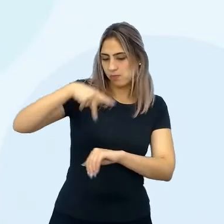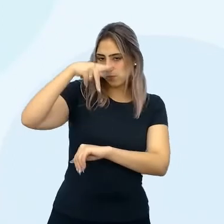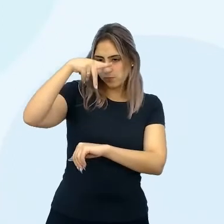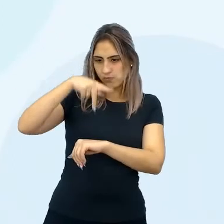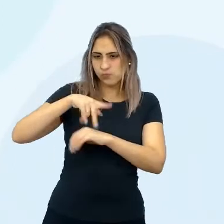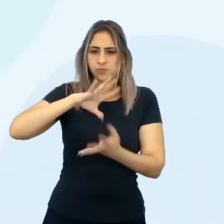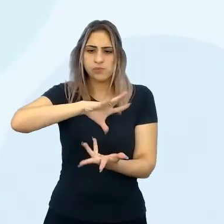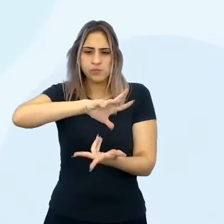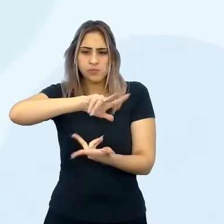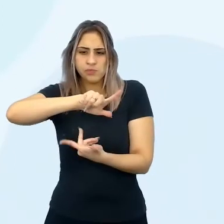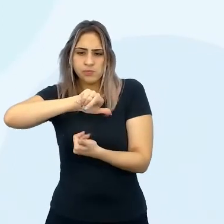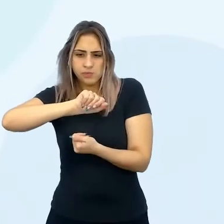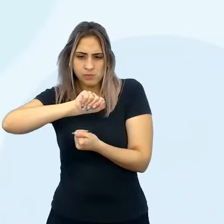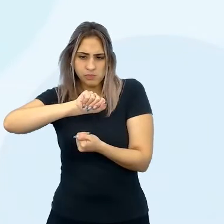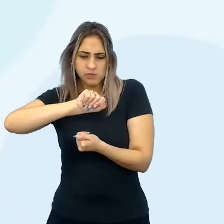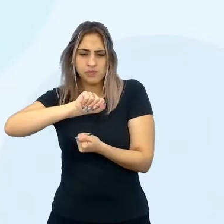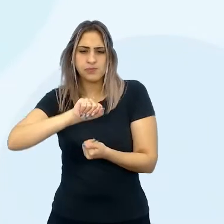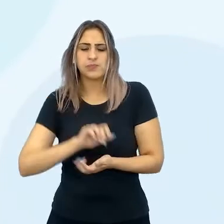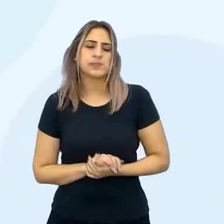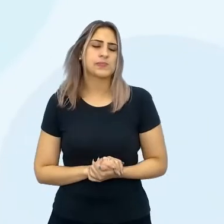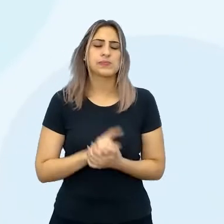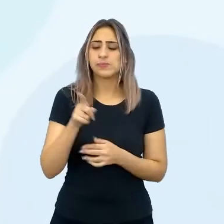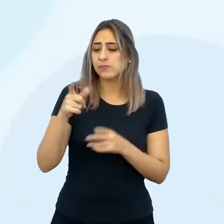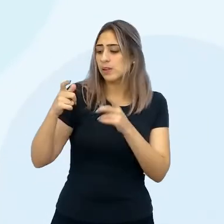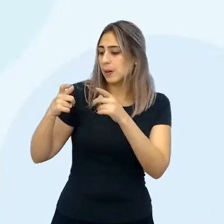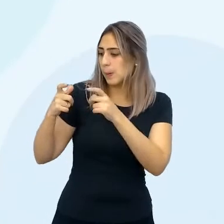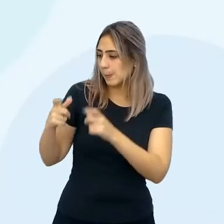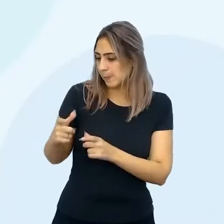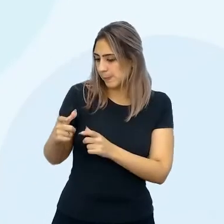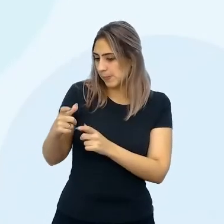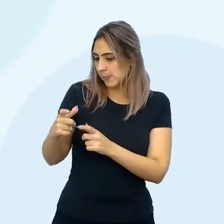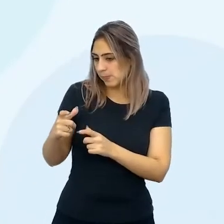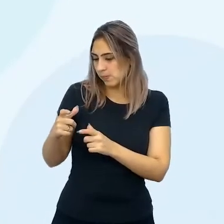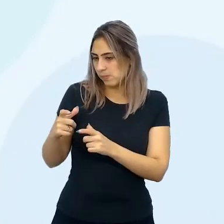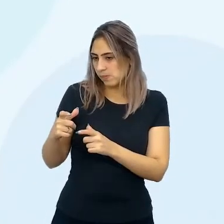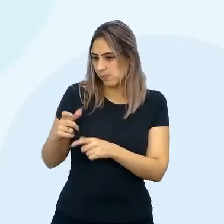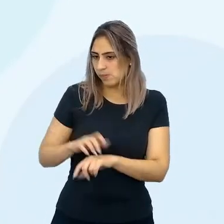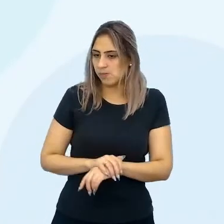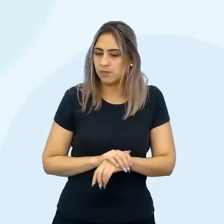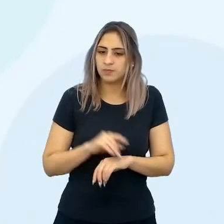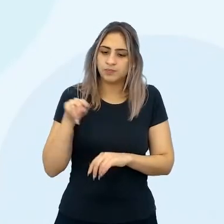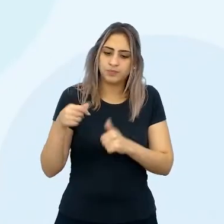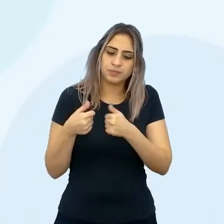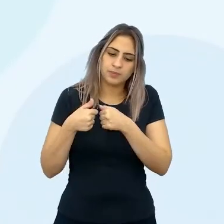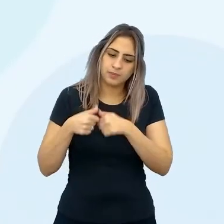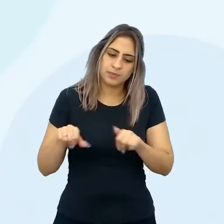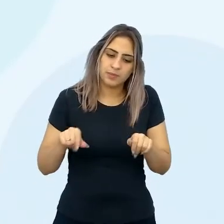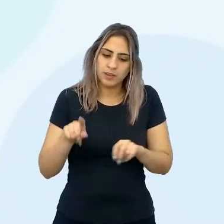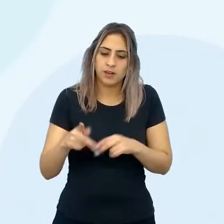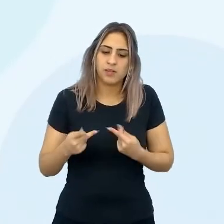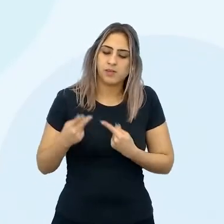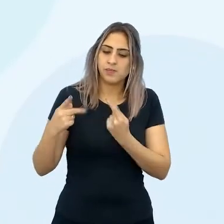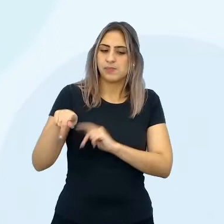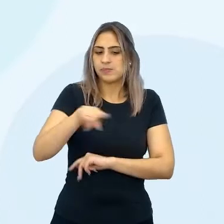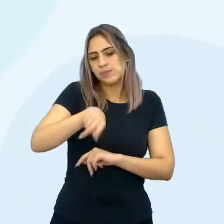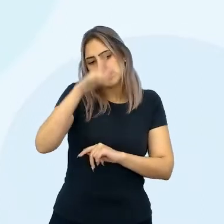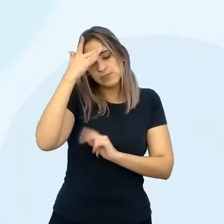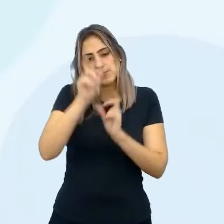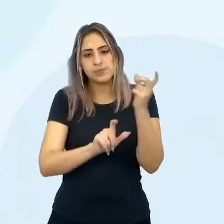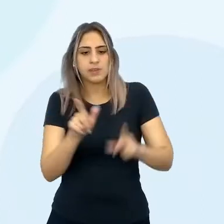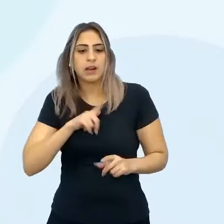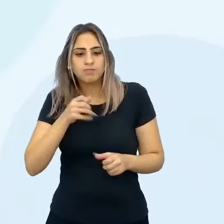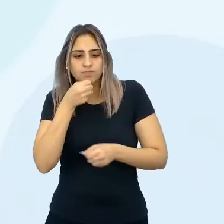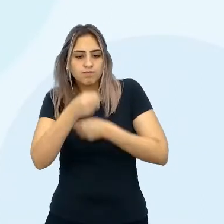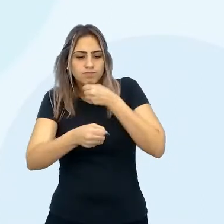sobre o mundo. Então, esse onde, né? Onde você está indo visitar, essas pessoas que você está